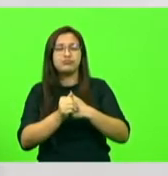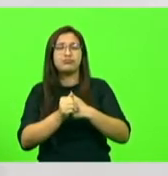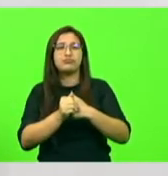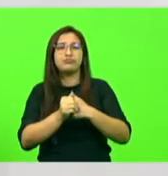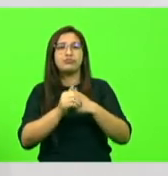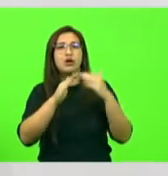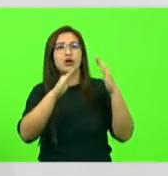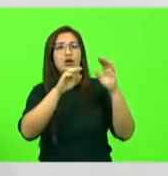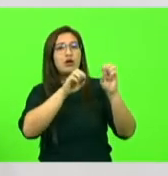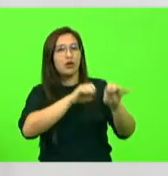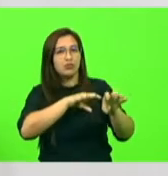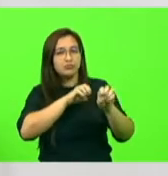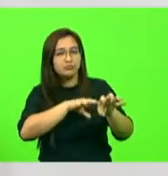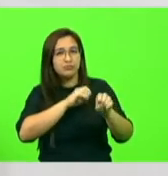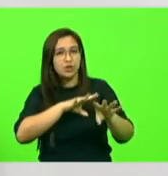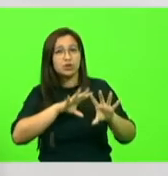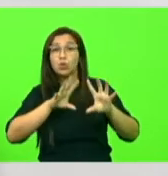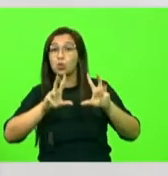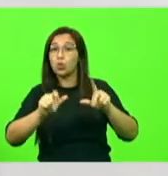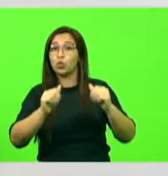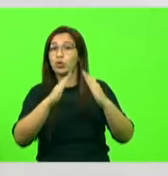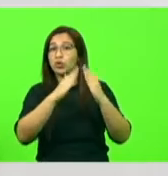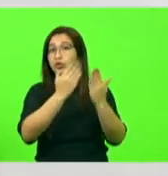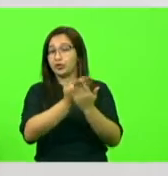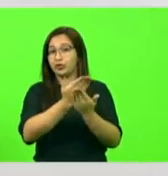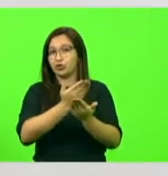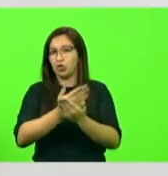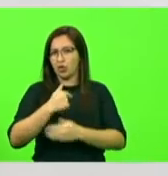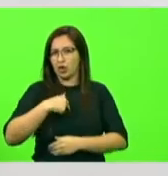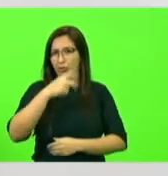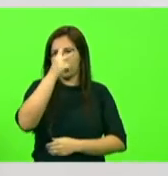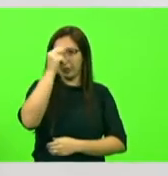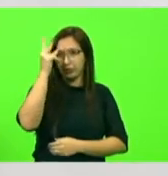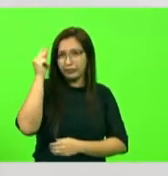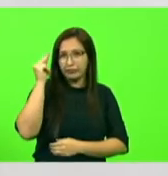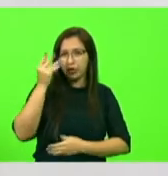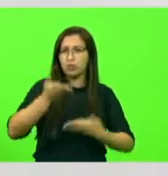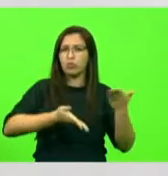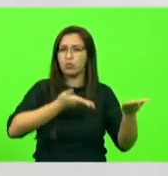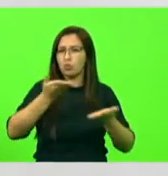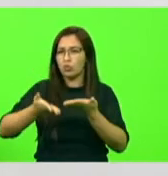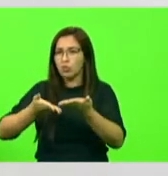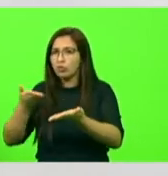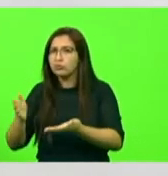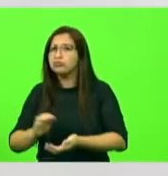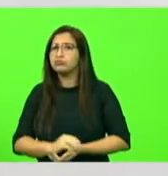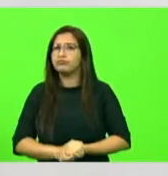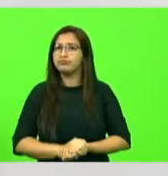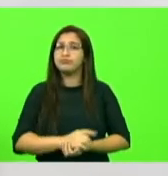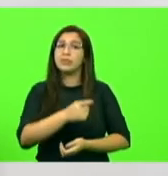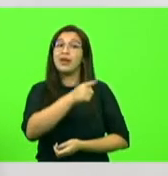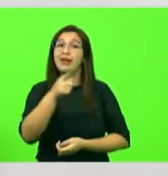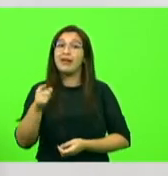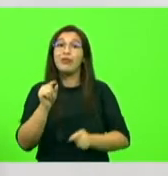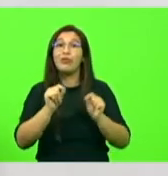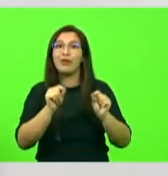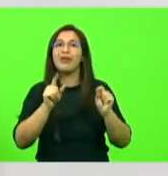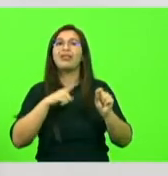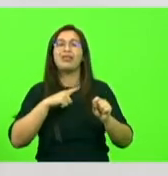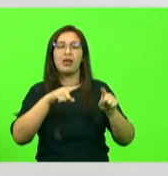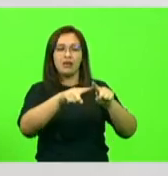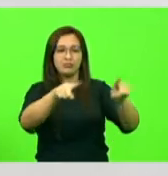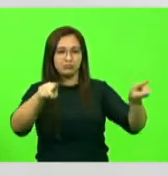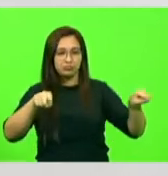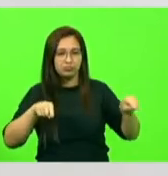as escolas e todos os CDIs do município de Gaspar têm quadra de esporte ou ginás de esporte. Então, eu